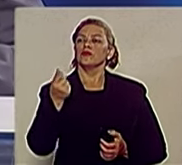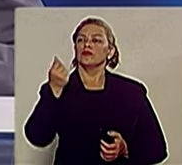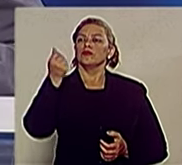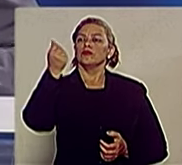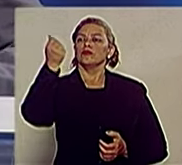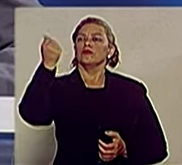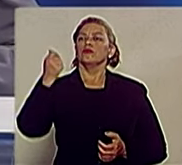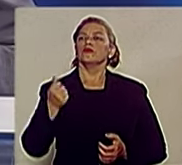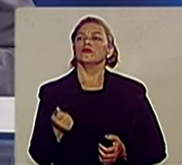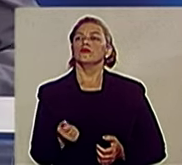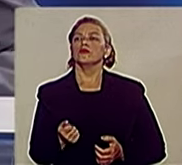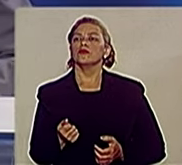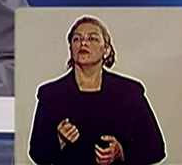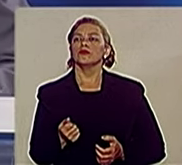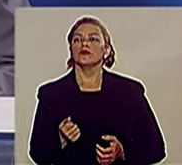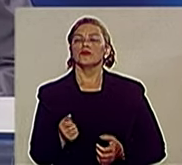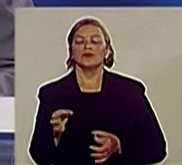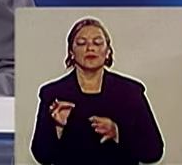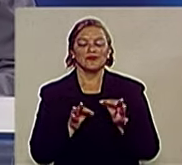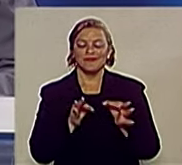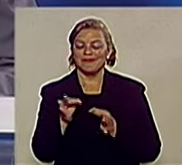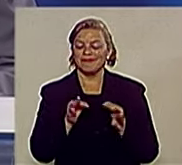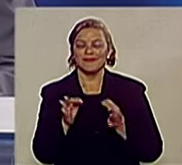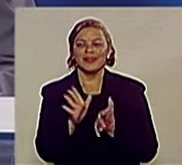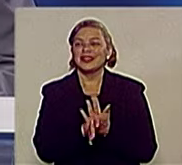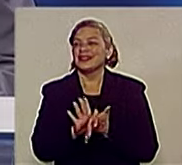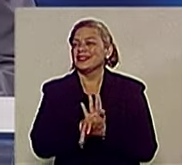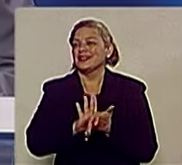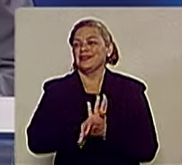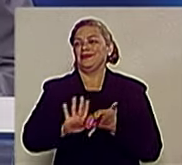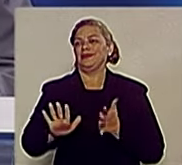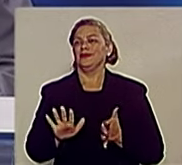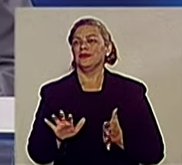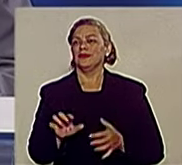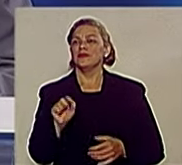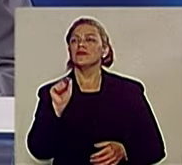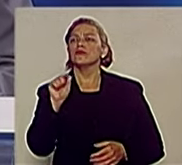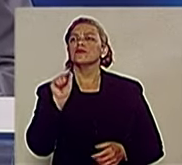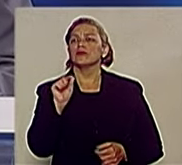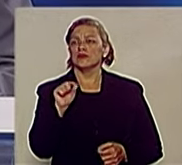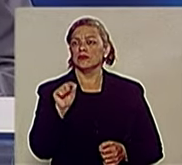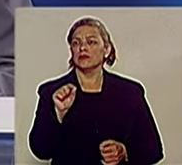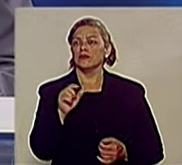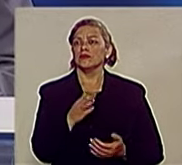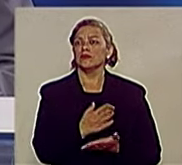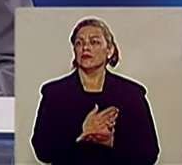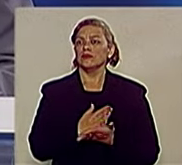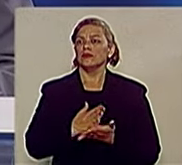sem nenhum planejamento, o senhor vai continuar com essa mesma